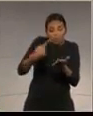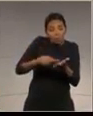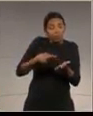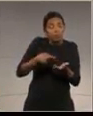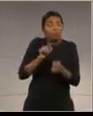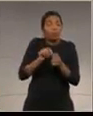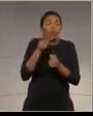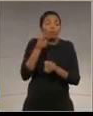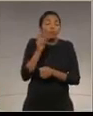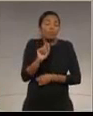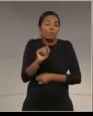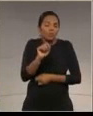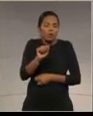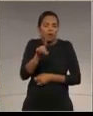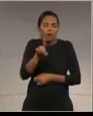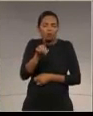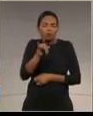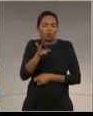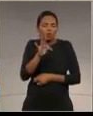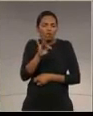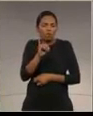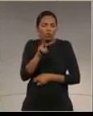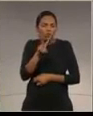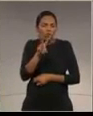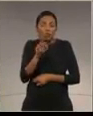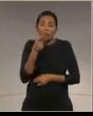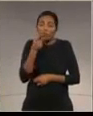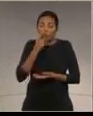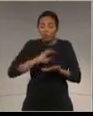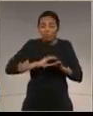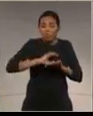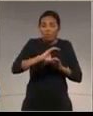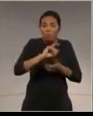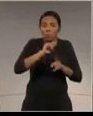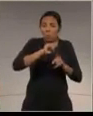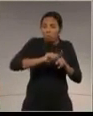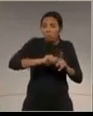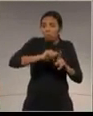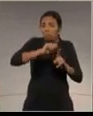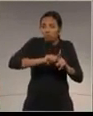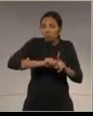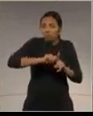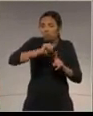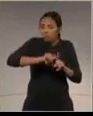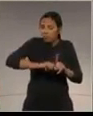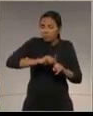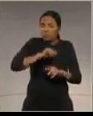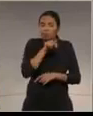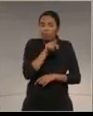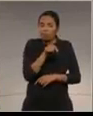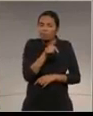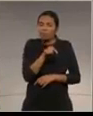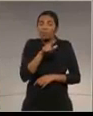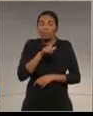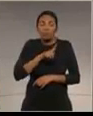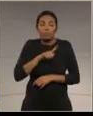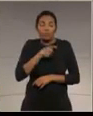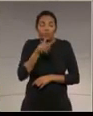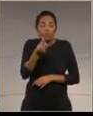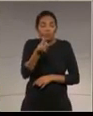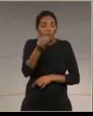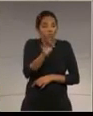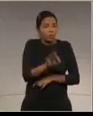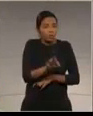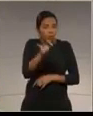no percentual de remuneração, deputado Sembacri, mensal da concessionária a concedente, que passou a ser equivalente de 6%